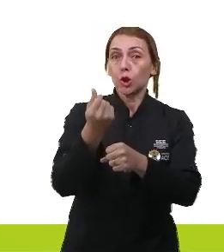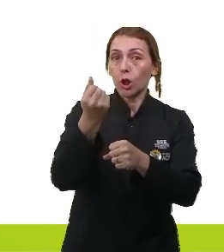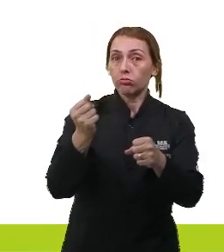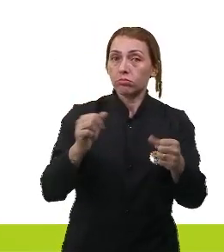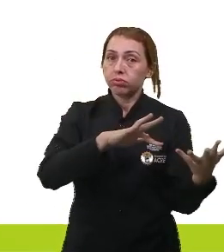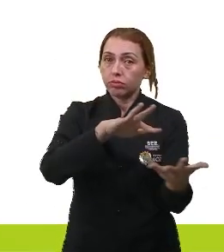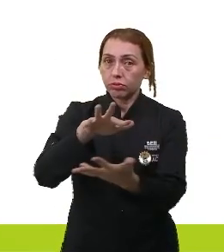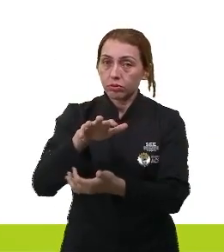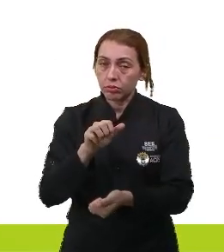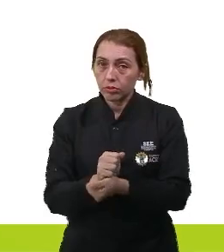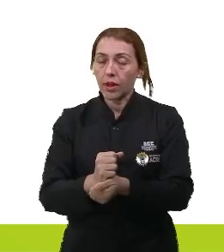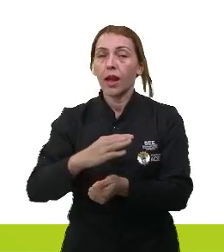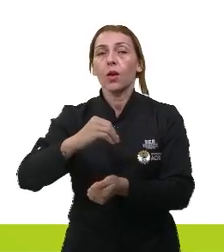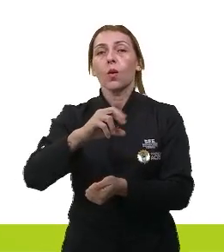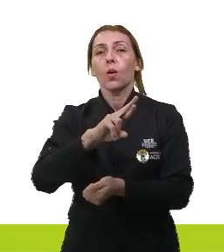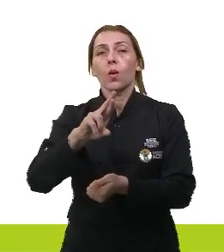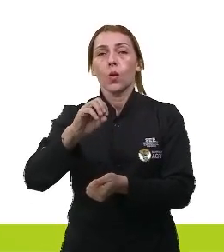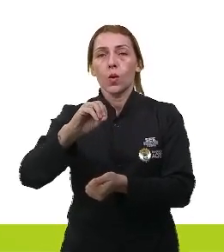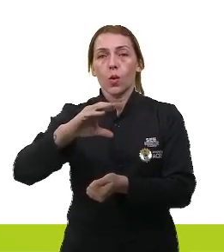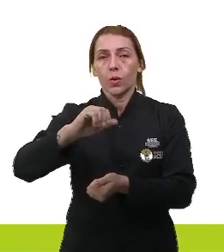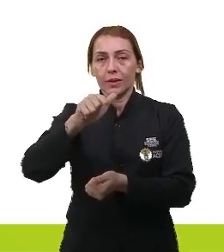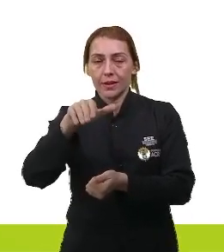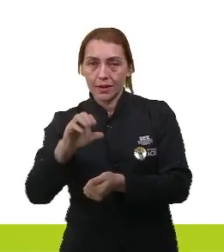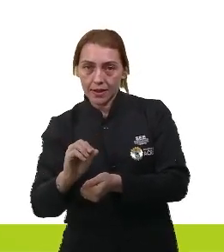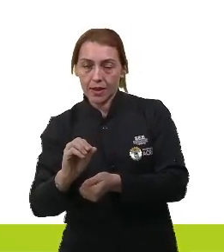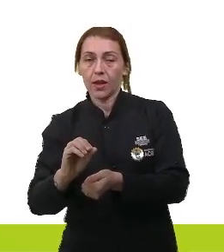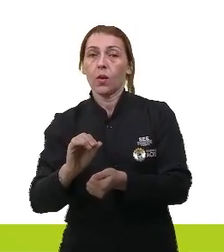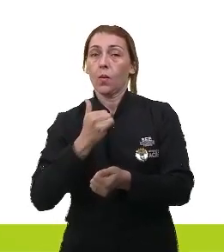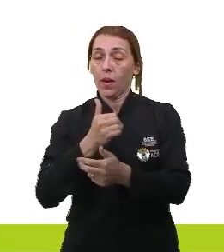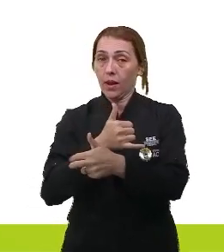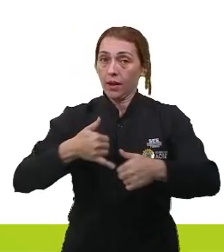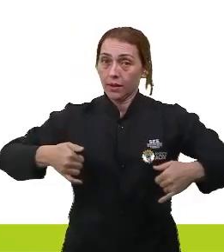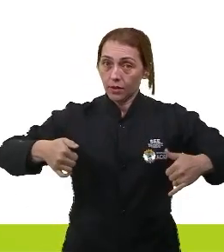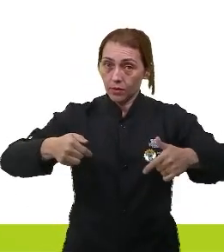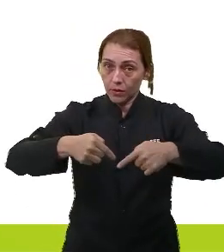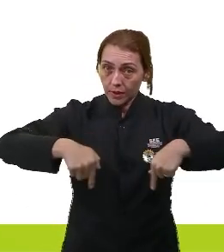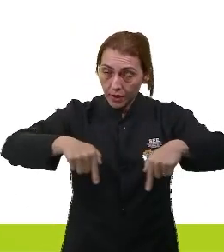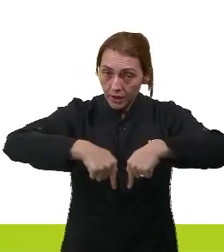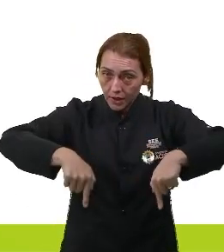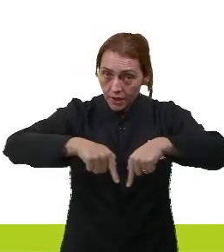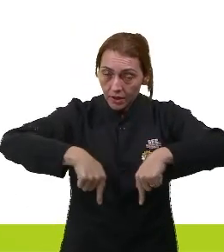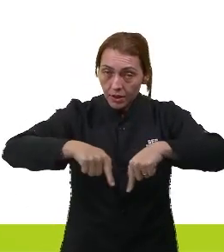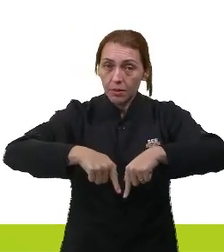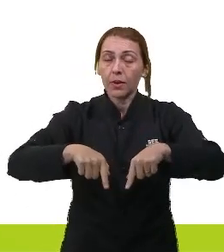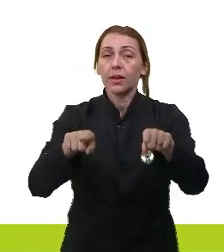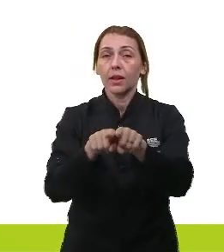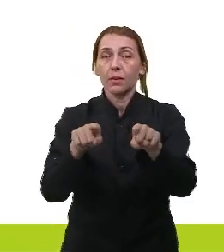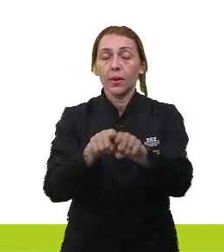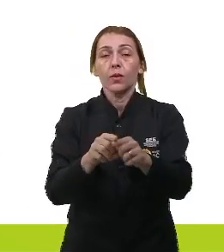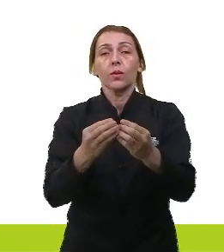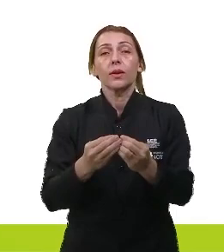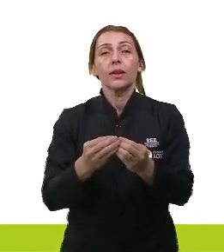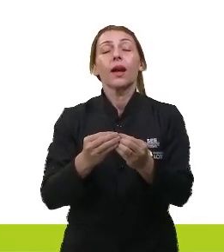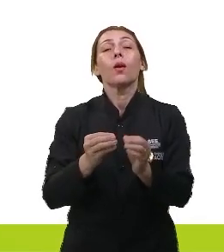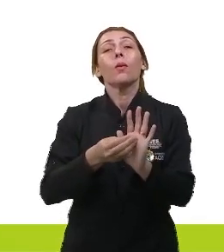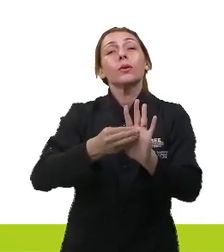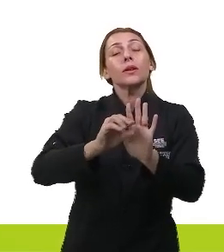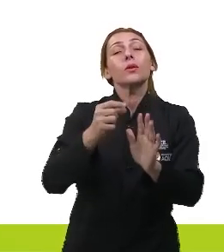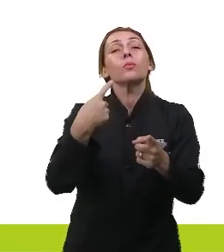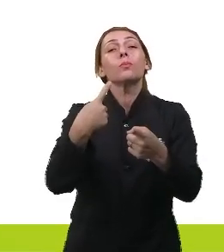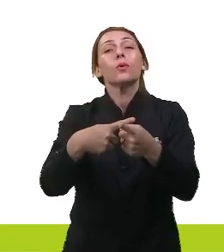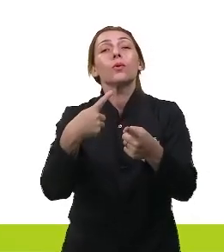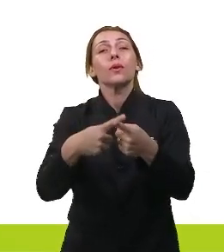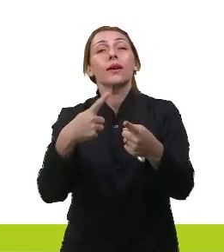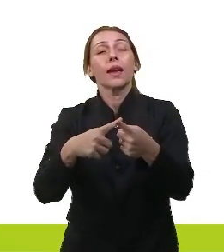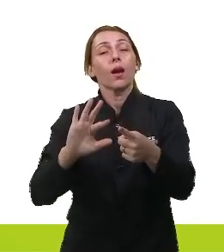mundo. A corrosão é um processo eletroquímico, e a série eletroquímica nos dá uma indicação do porquê a